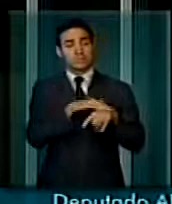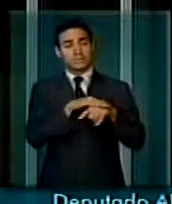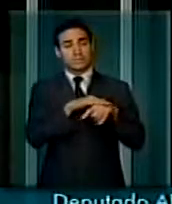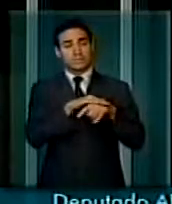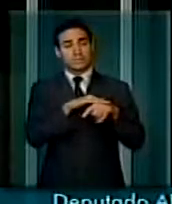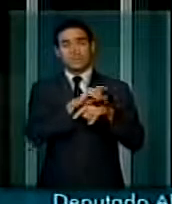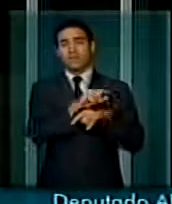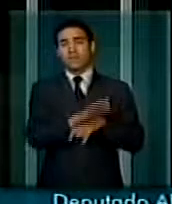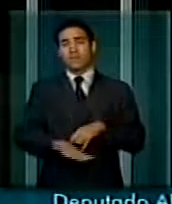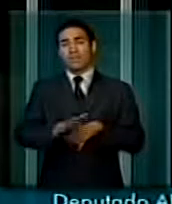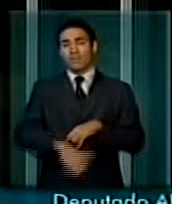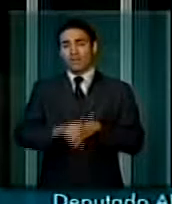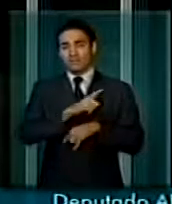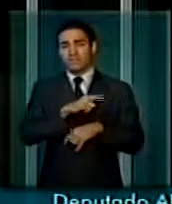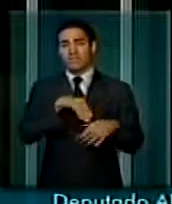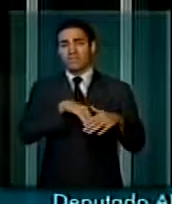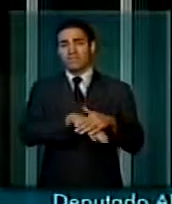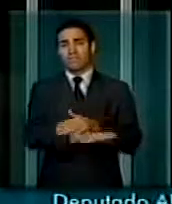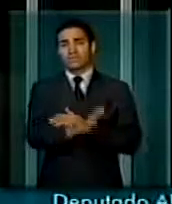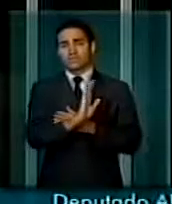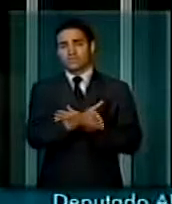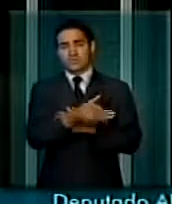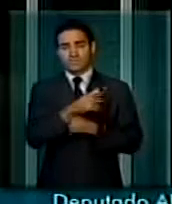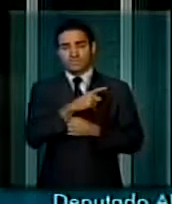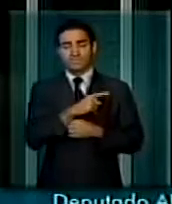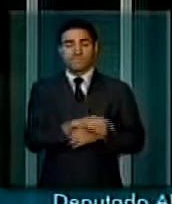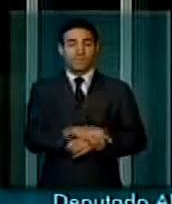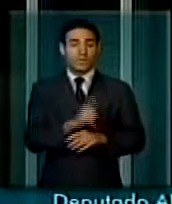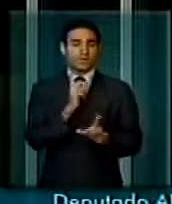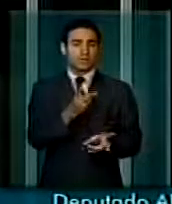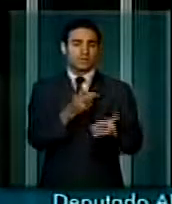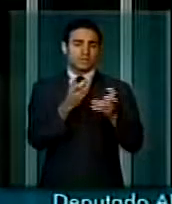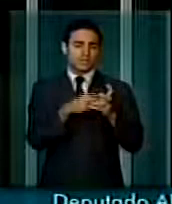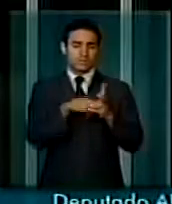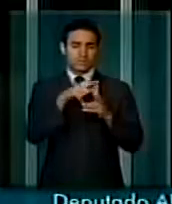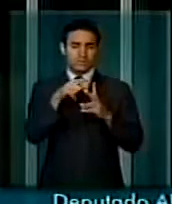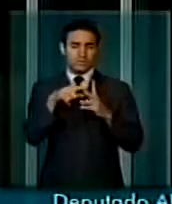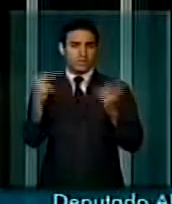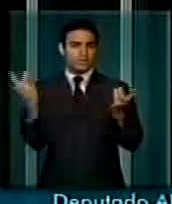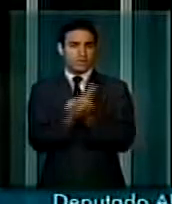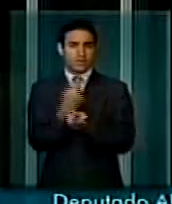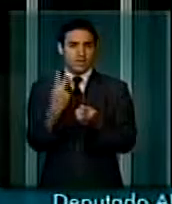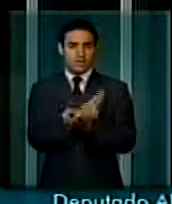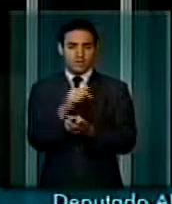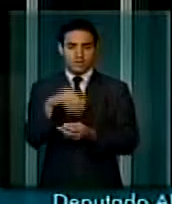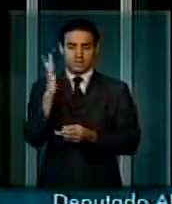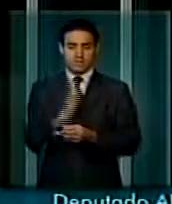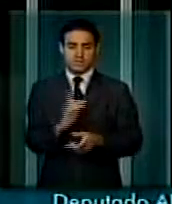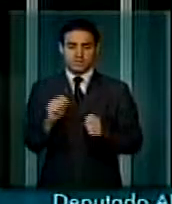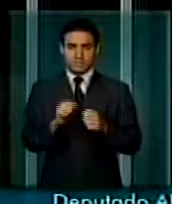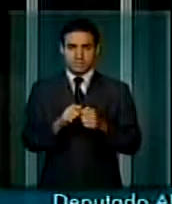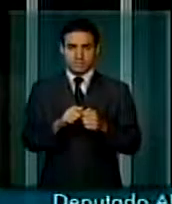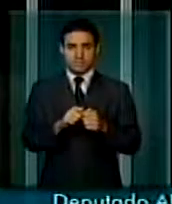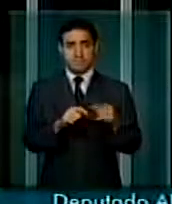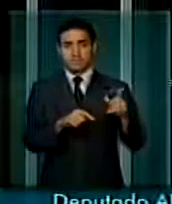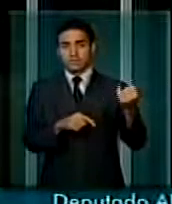viciadas. E percebi, presidente, dois erros graves que nós brasileiros cometemos e eles me